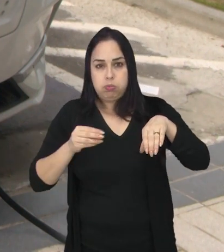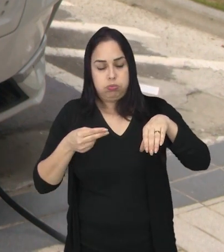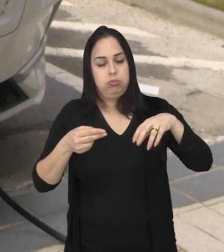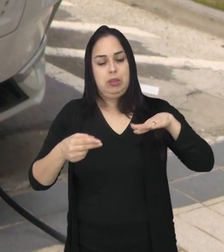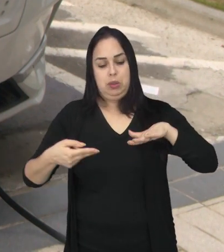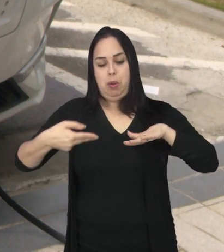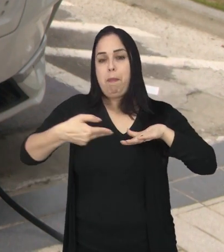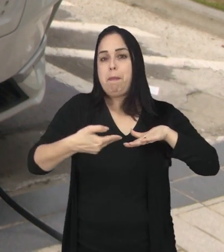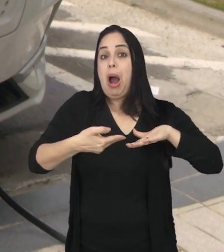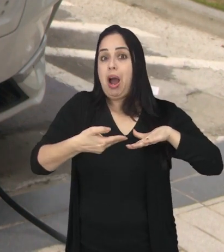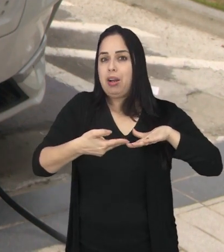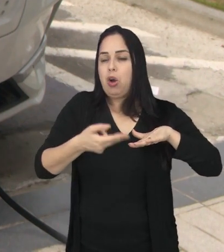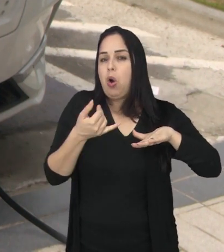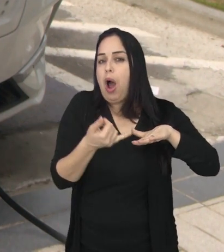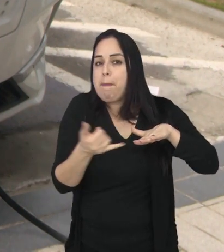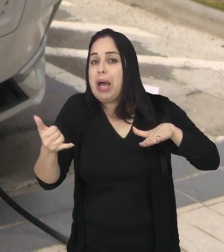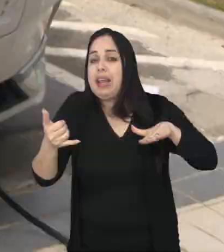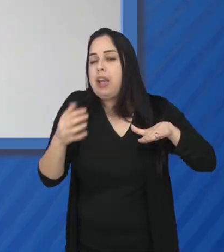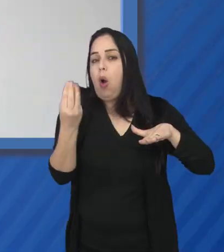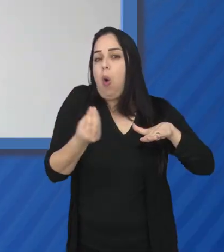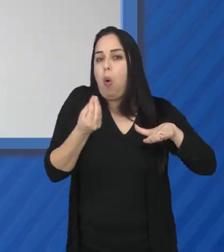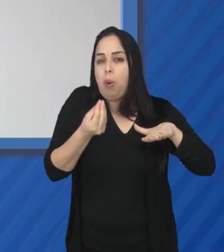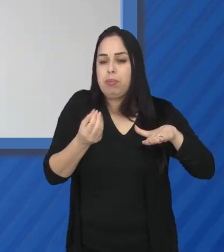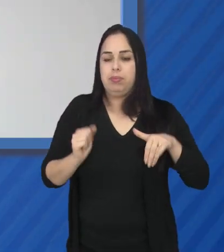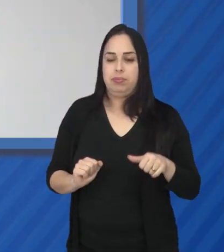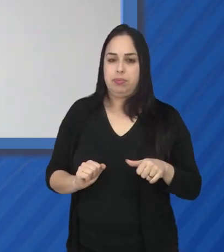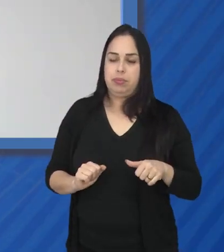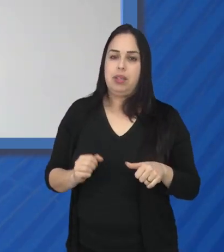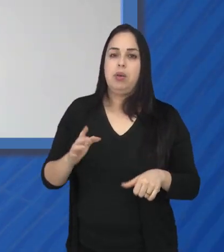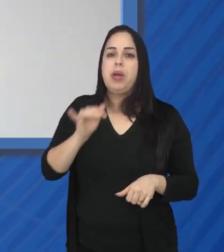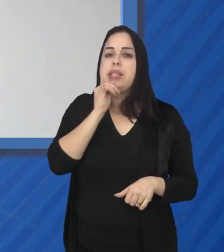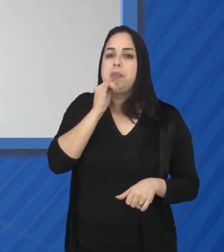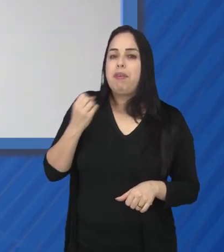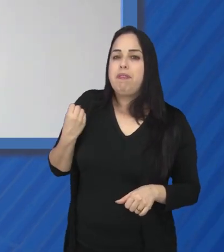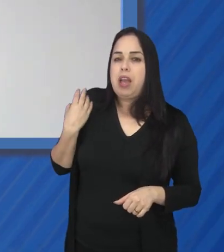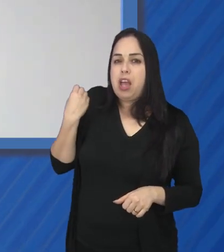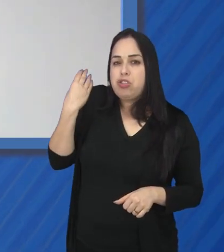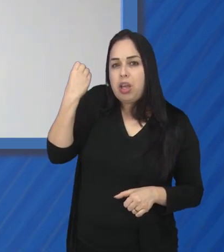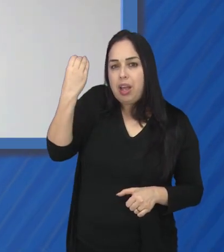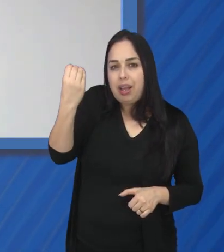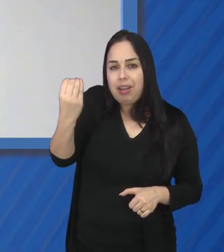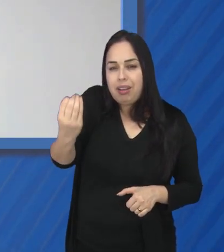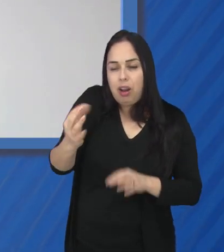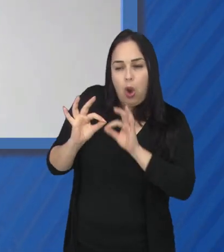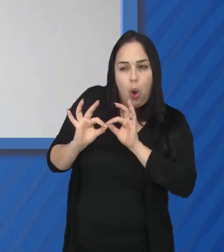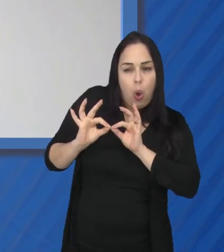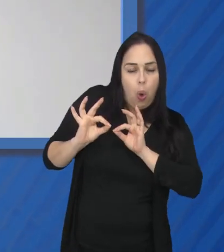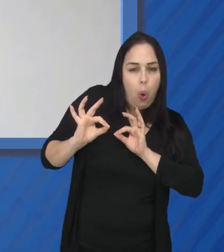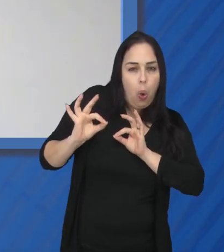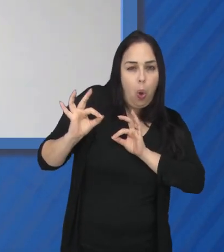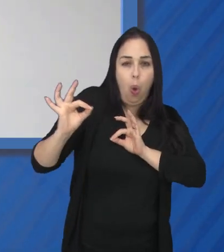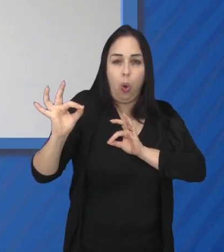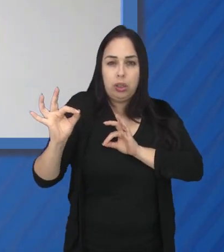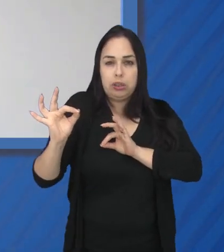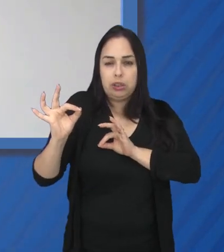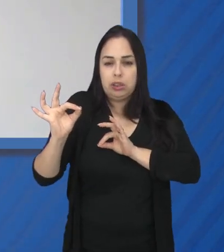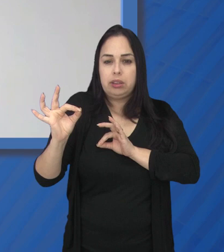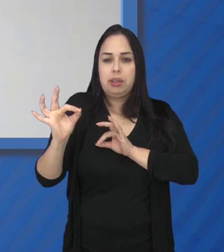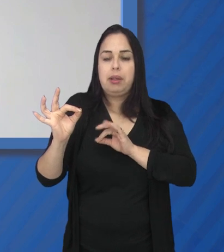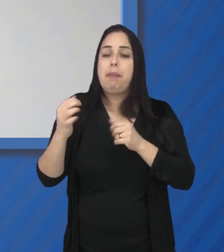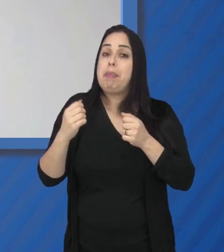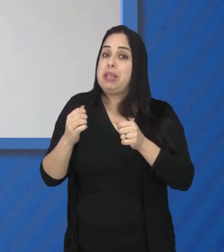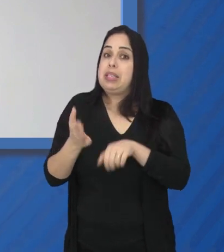abastecimento, ou melhor, recarga. As viagens de médio e longo prazo, longa rodagem,